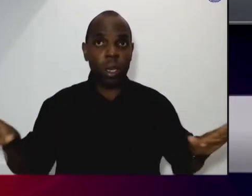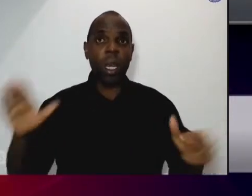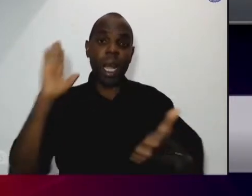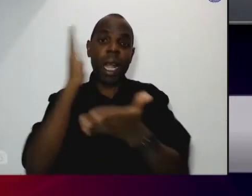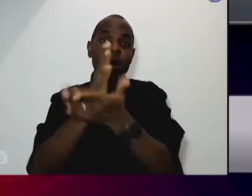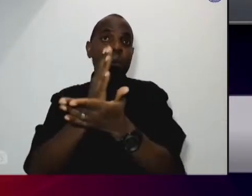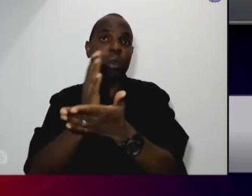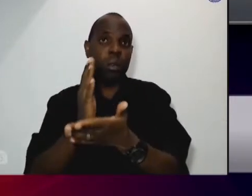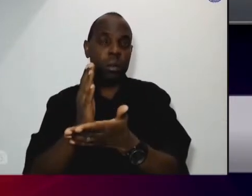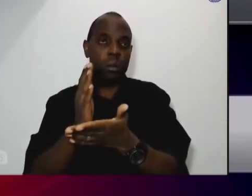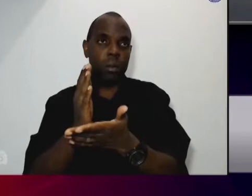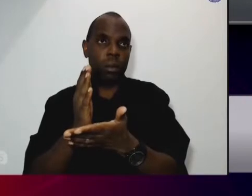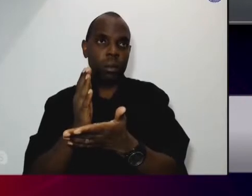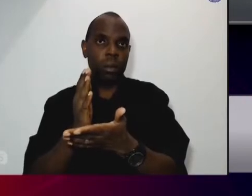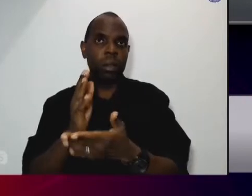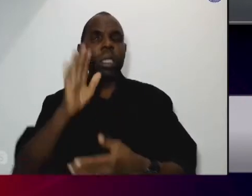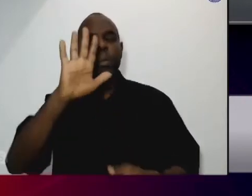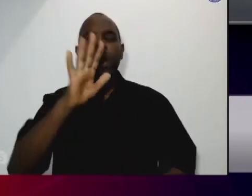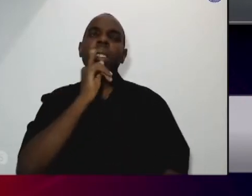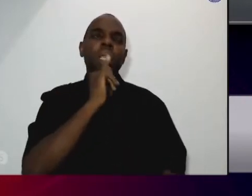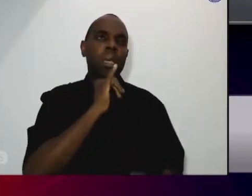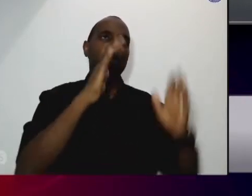violência doméstica que é uma violência